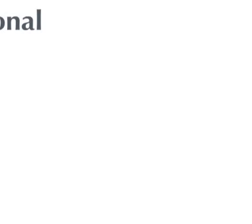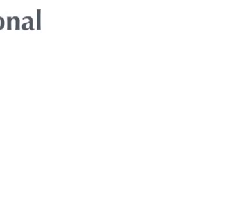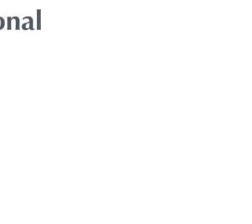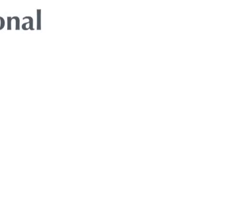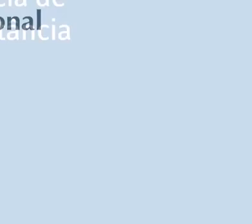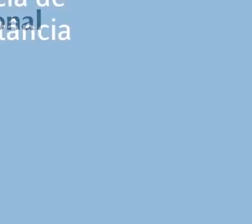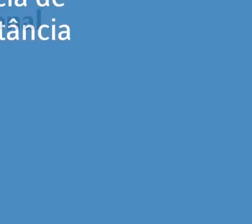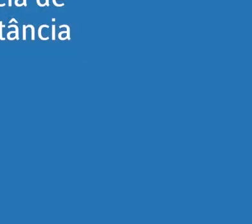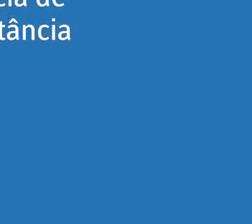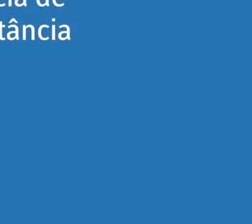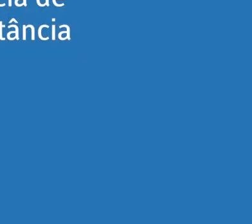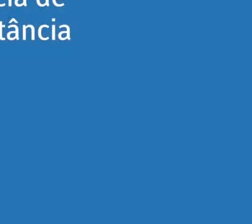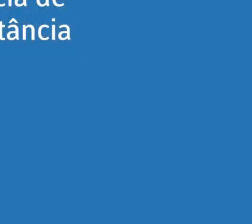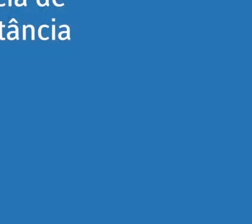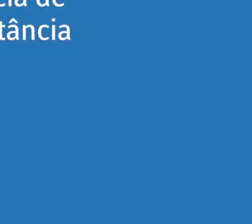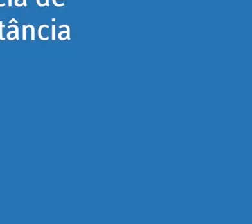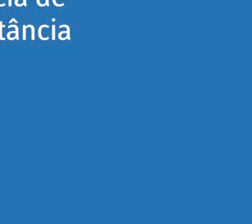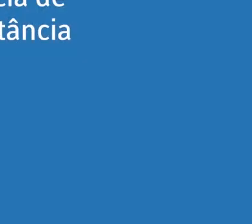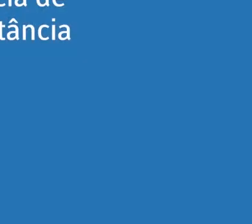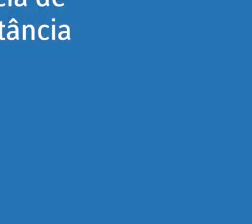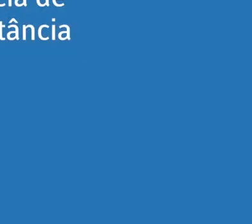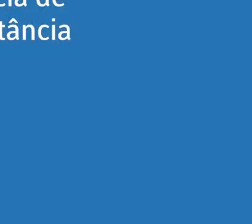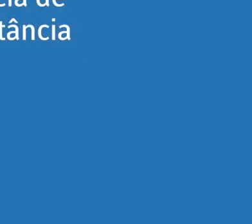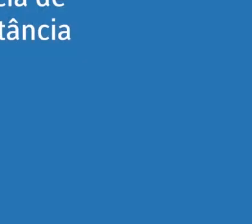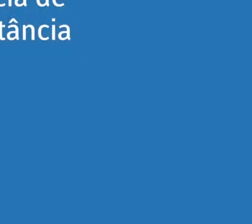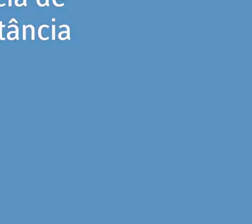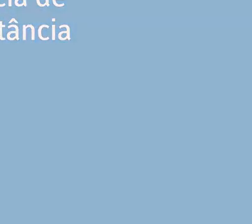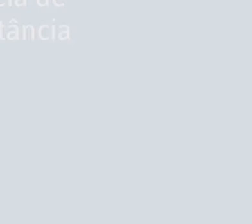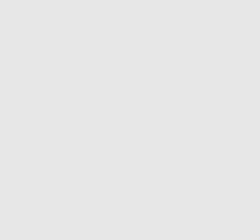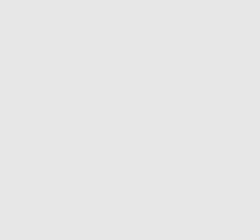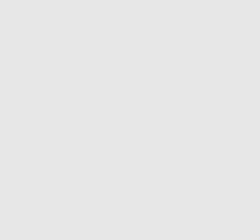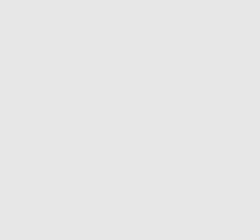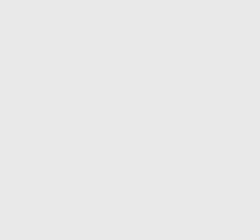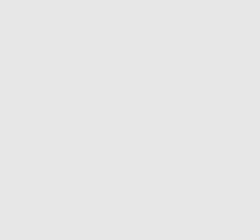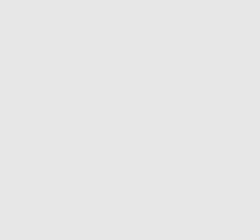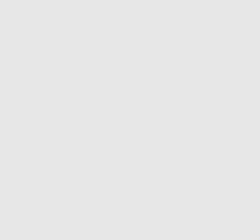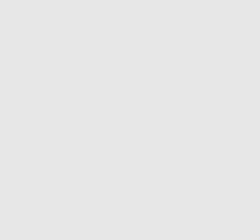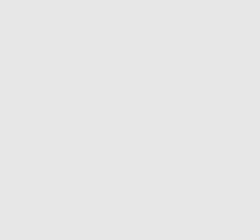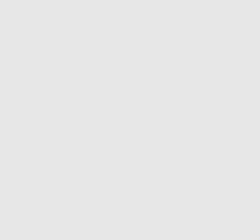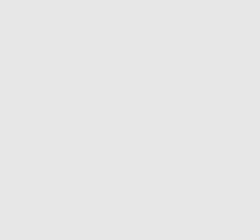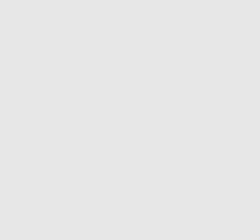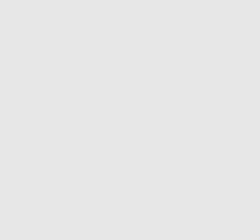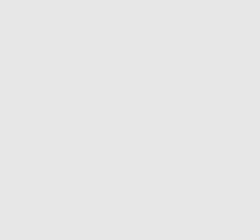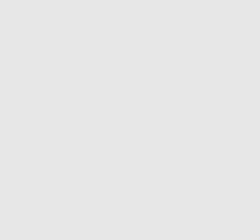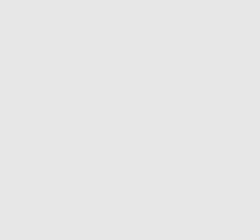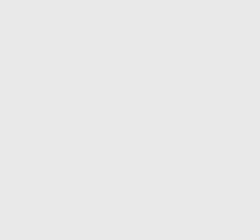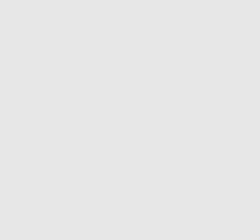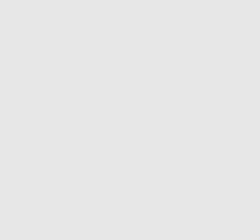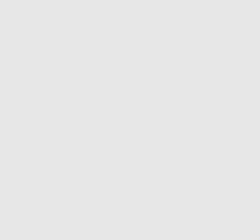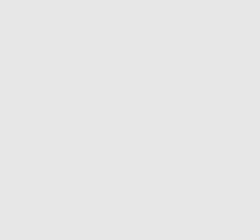E por só, até a próxima aula.